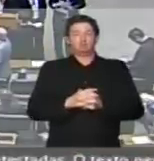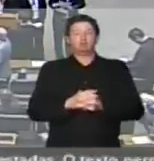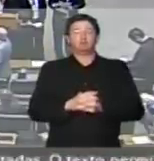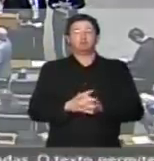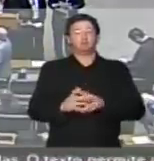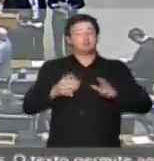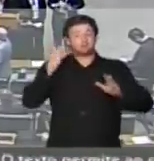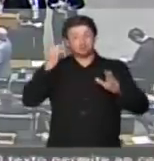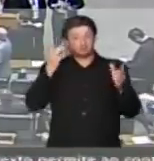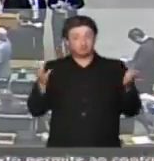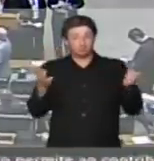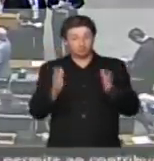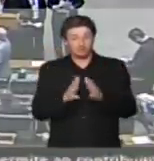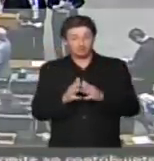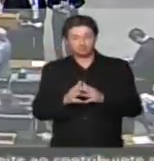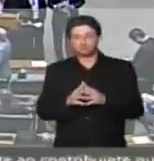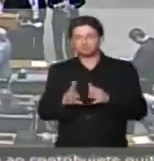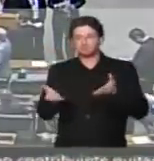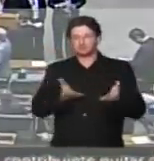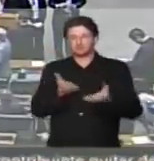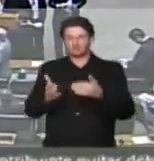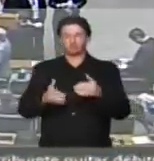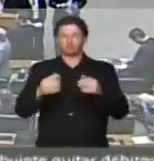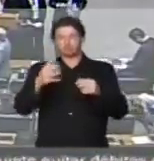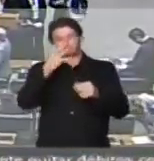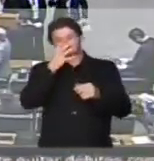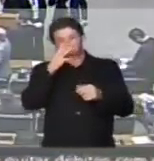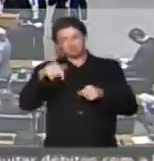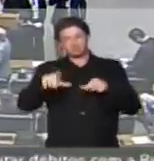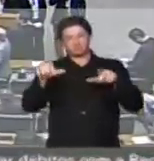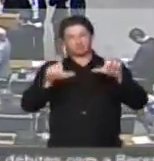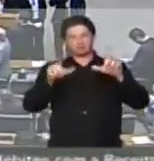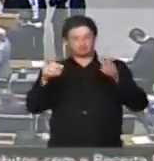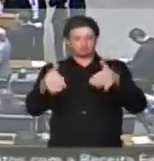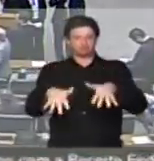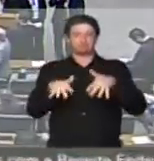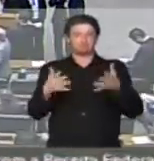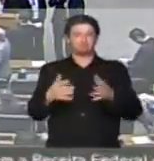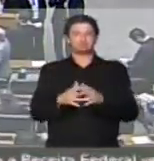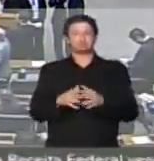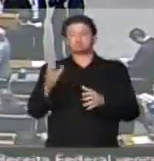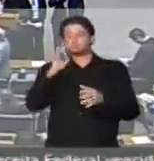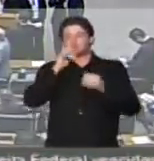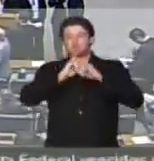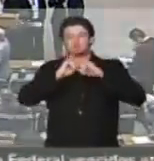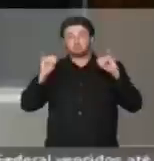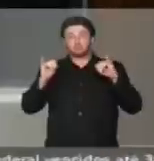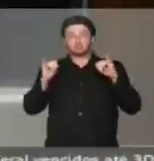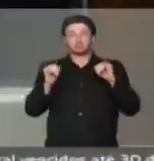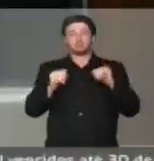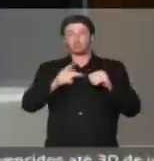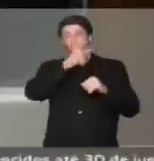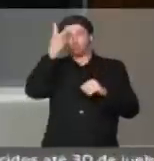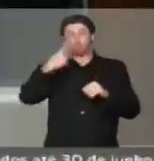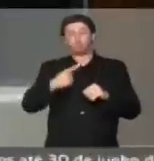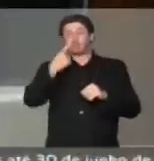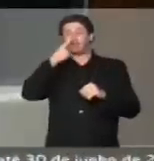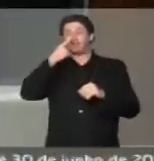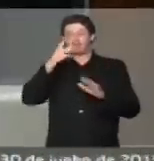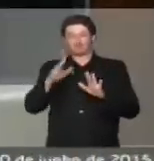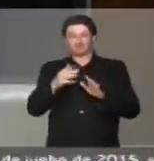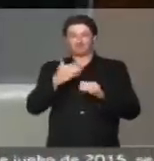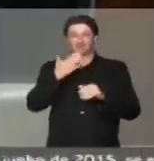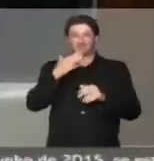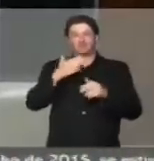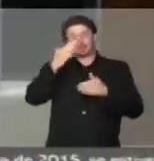Deputados, deputadas, servidores, todos que acompanham esta sessão, em primeiro lugar um breve comunicado humanista. Quero agradecer,